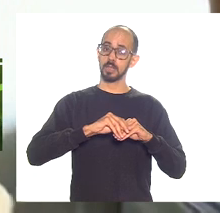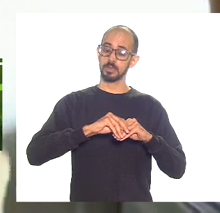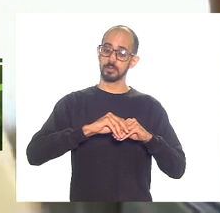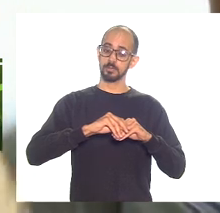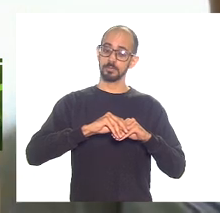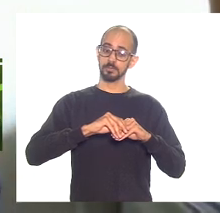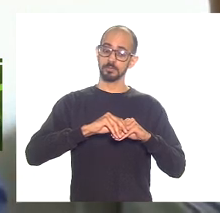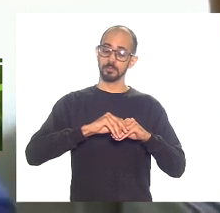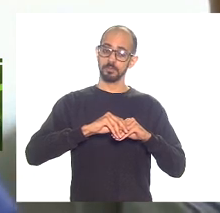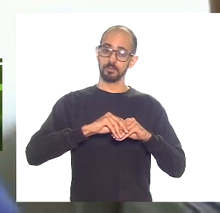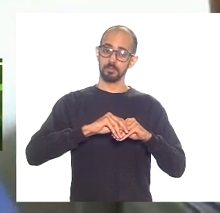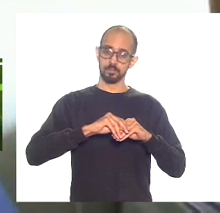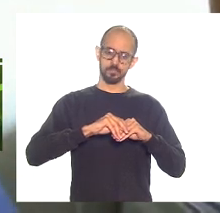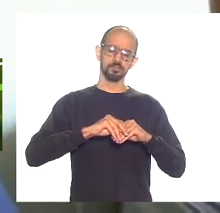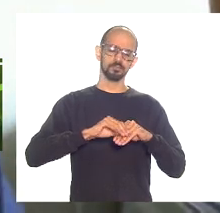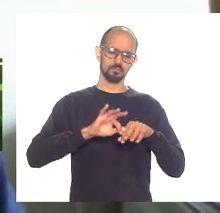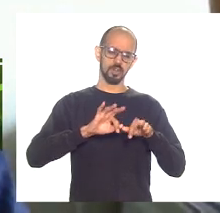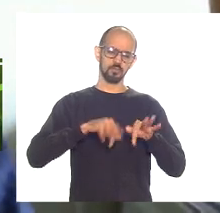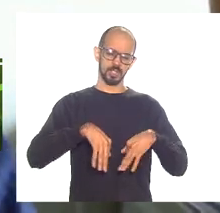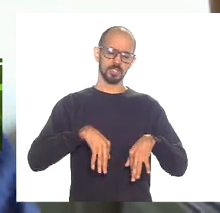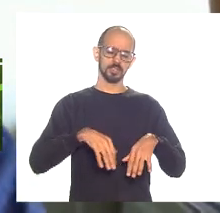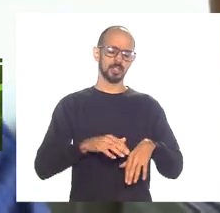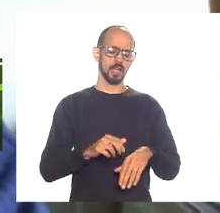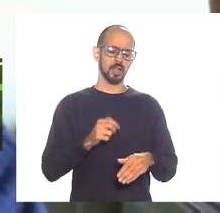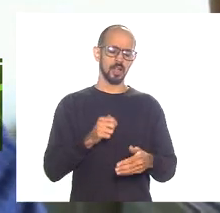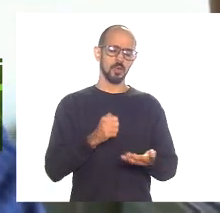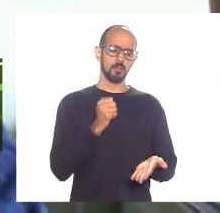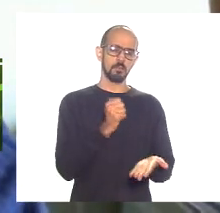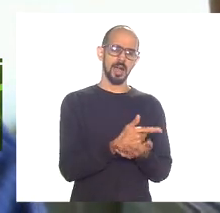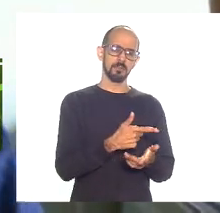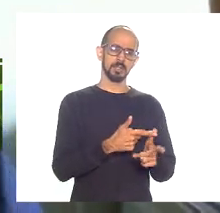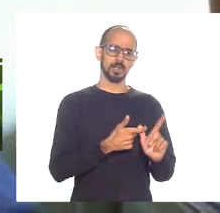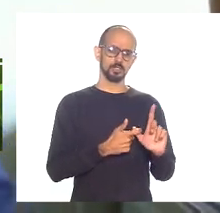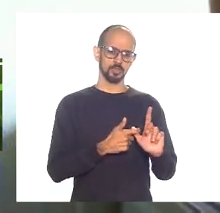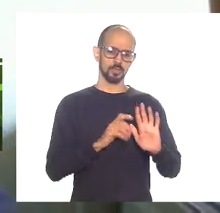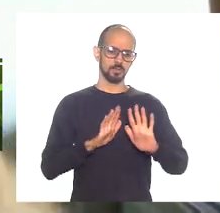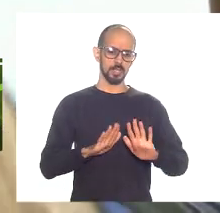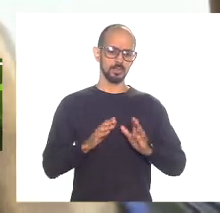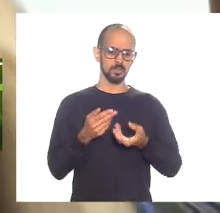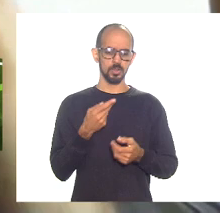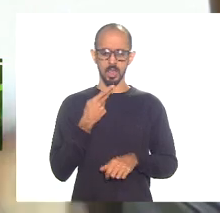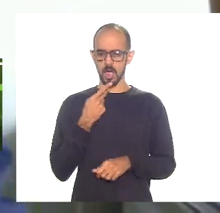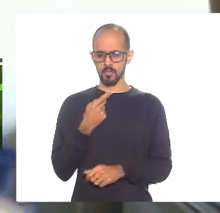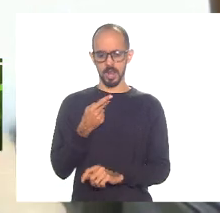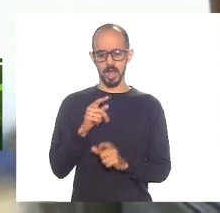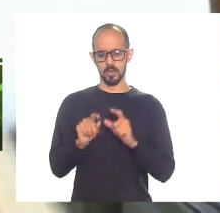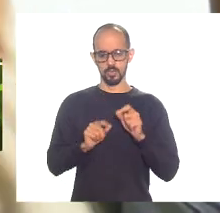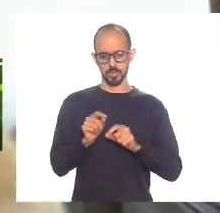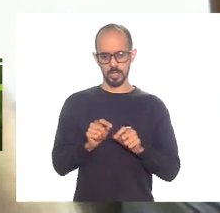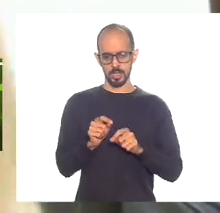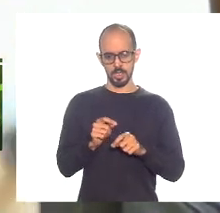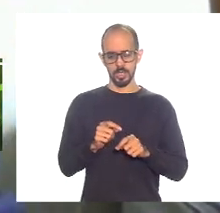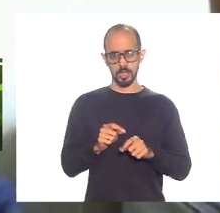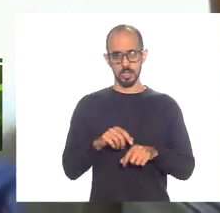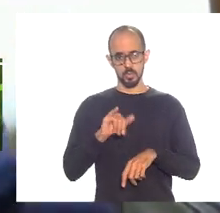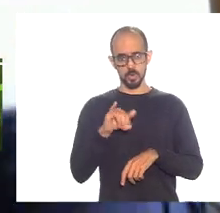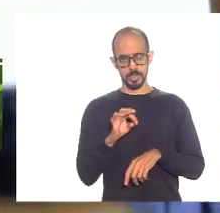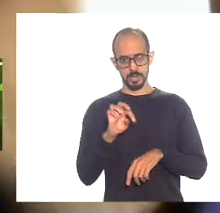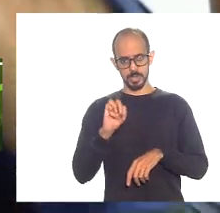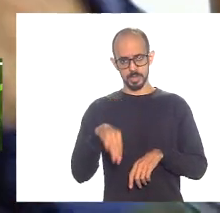os dez lá no pagamento do serviço da dívida queria dizer que tanto no item 12 quanto 14